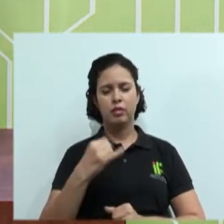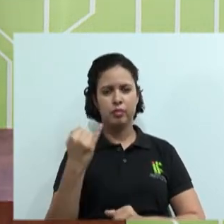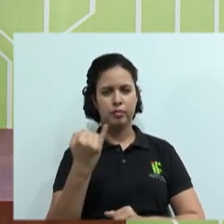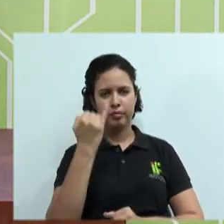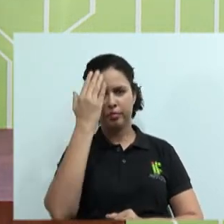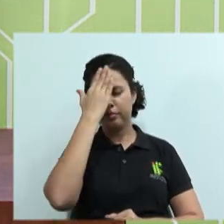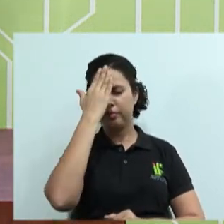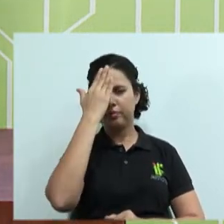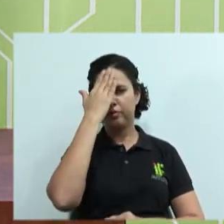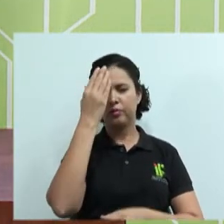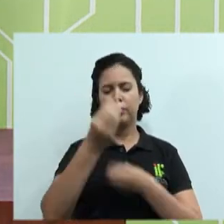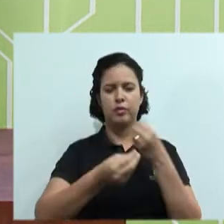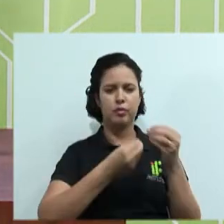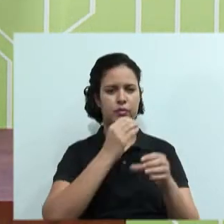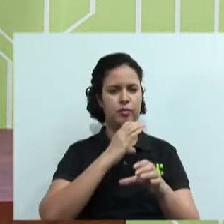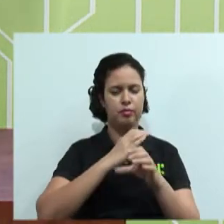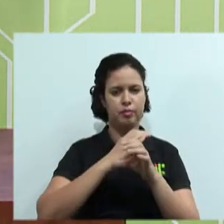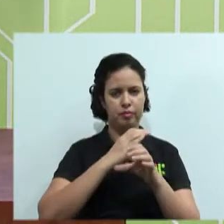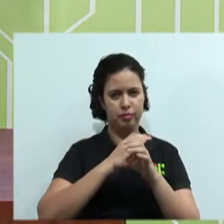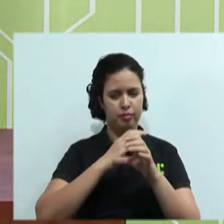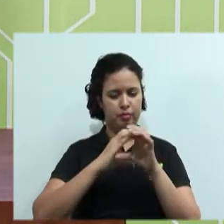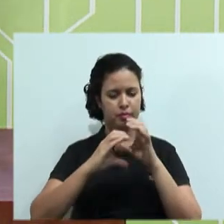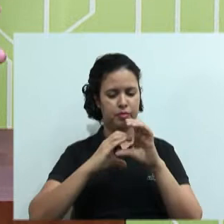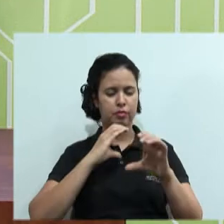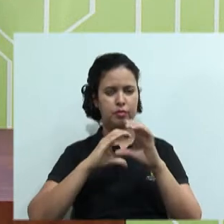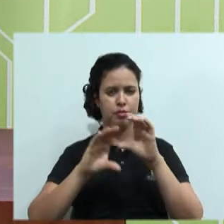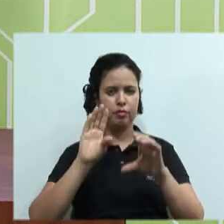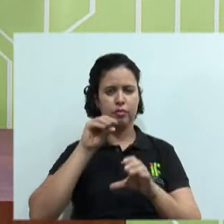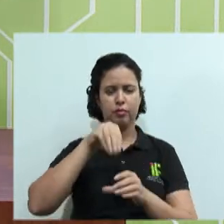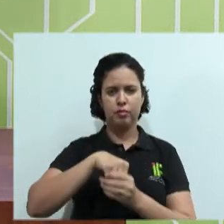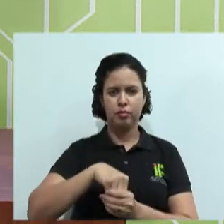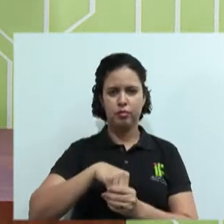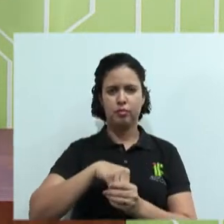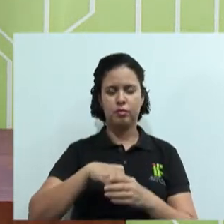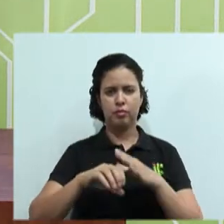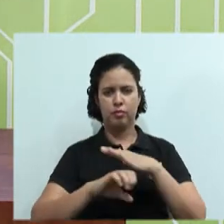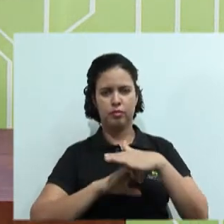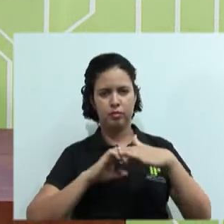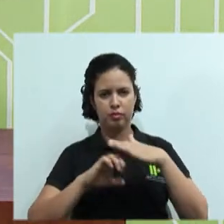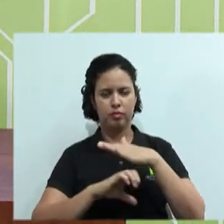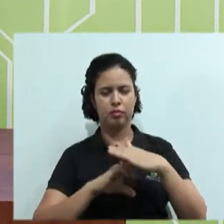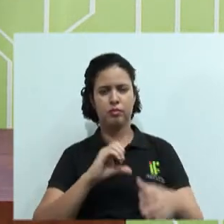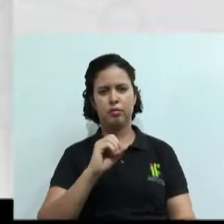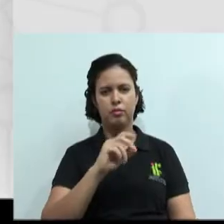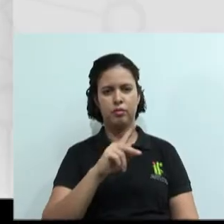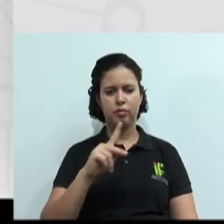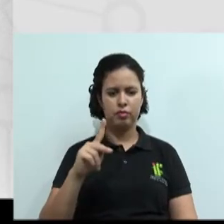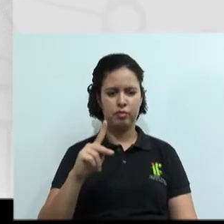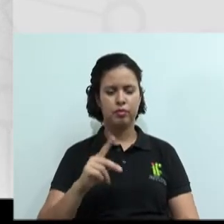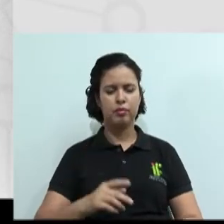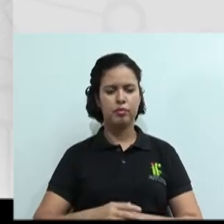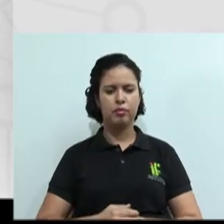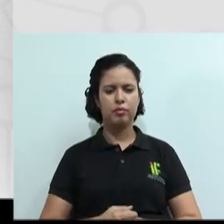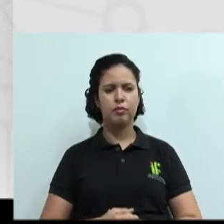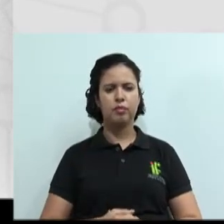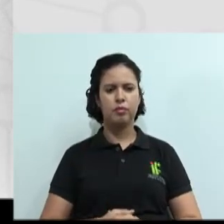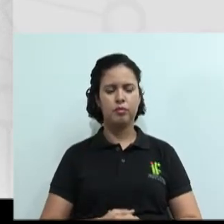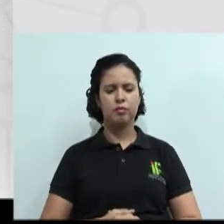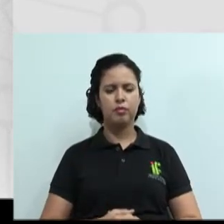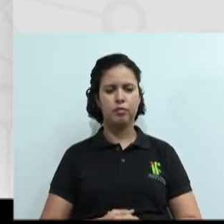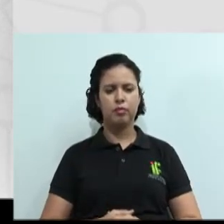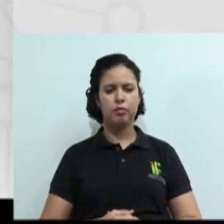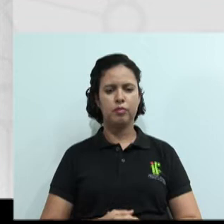sabermos como nos comunicar dentro da organização e das cooperativas. Então, avançar aqui. Na arte de